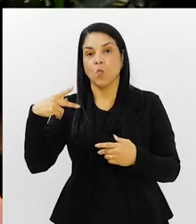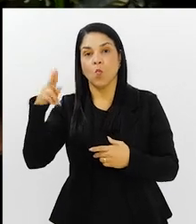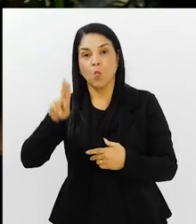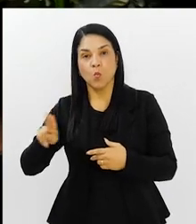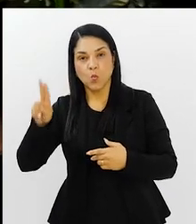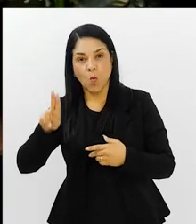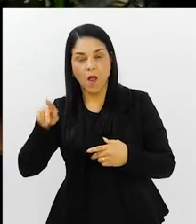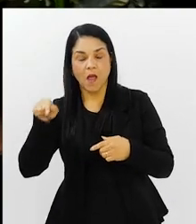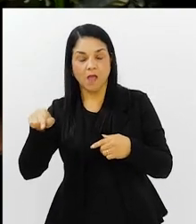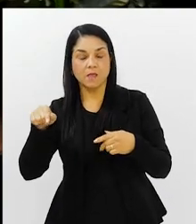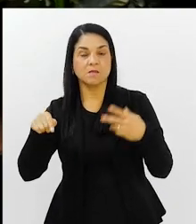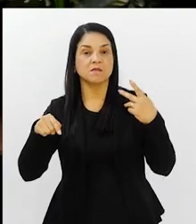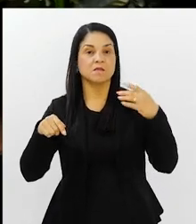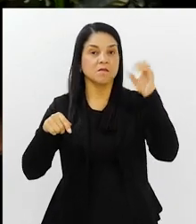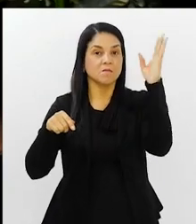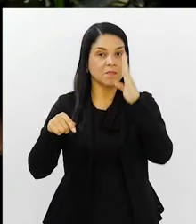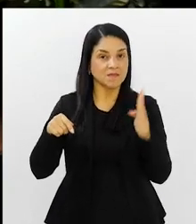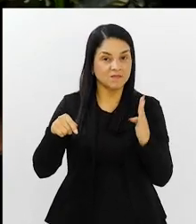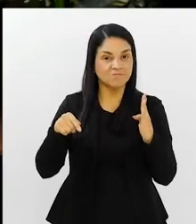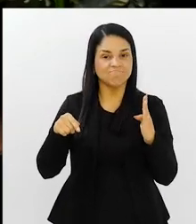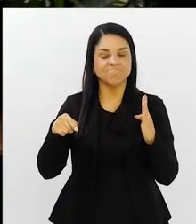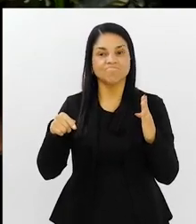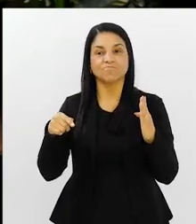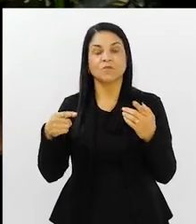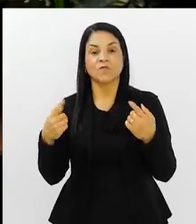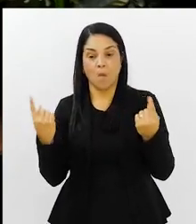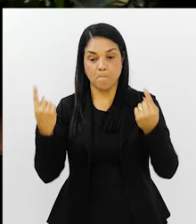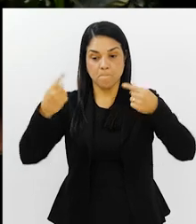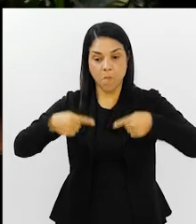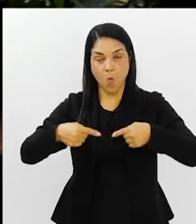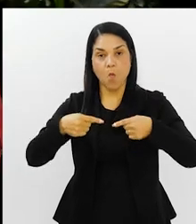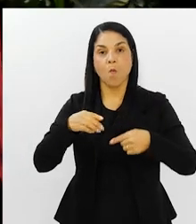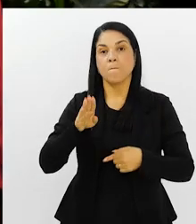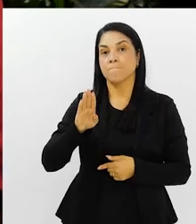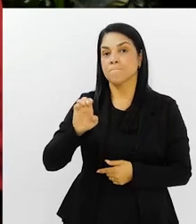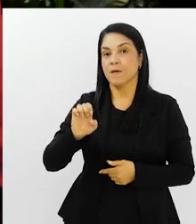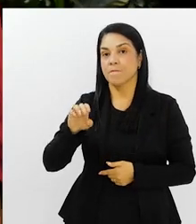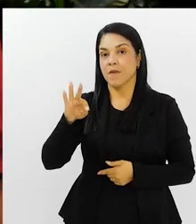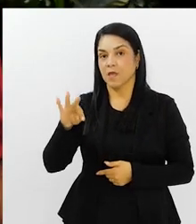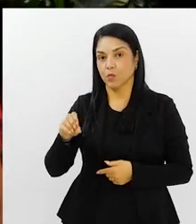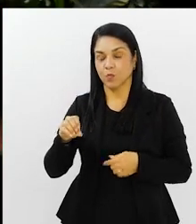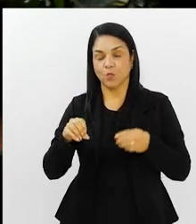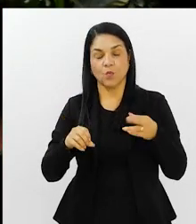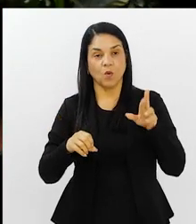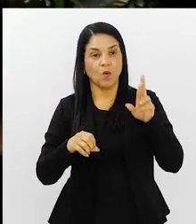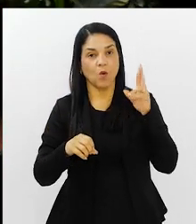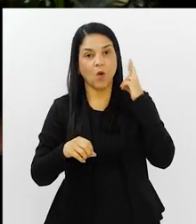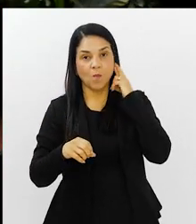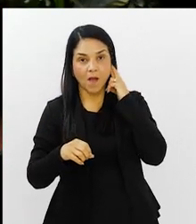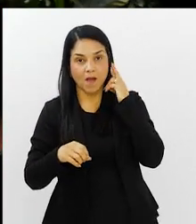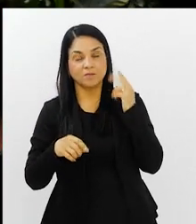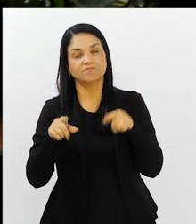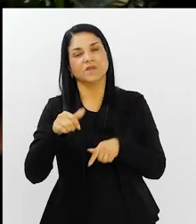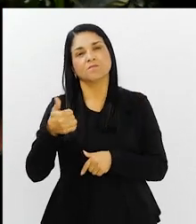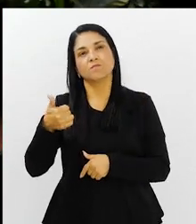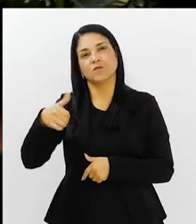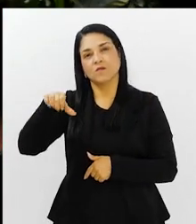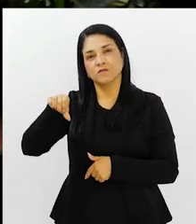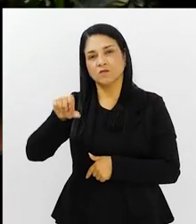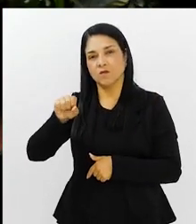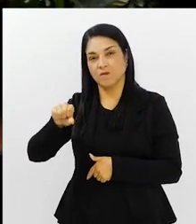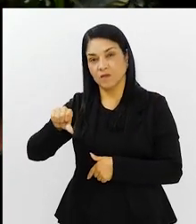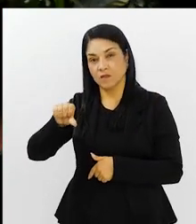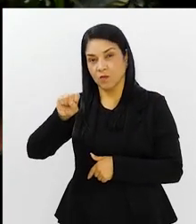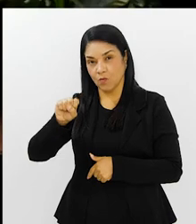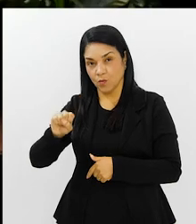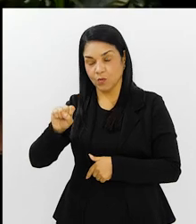deu show. Aí ficou aquela dupla, Romário e Bebeto. Bebeto e Romário. Aí tivemos a Copa do Mundo de 98.